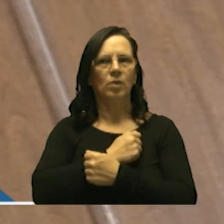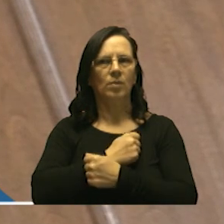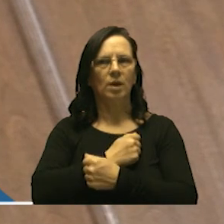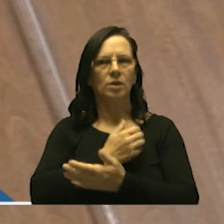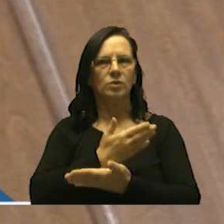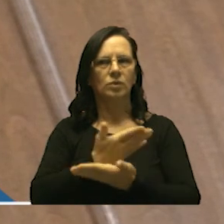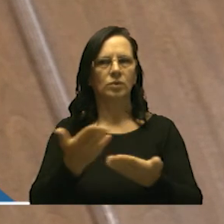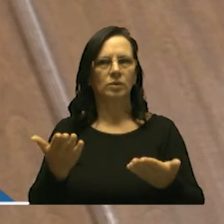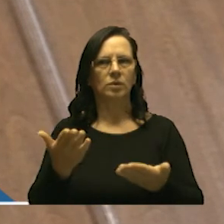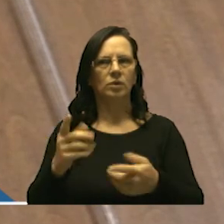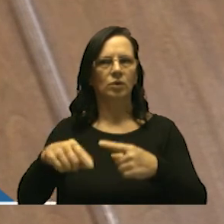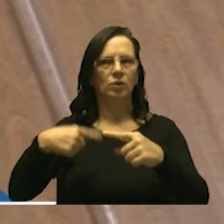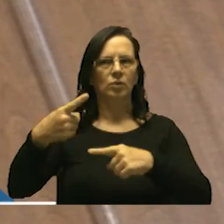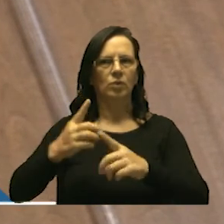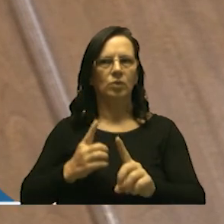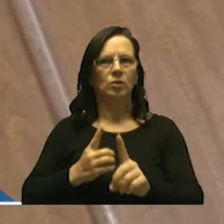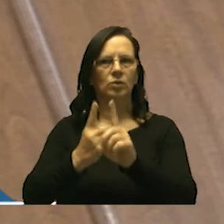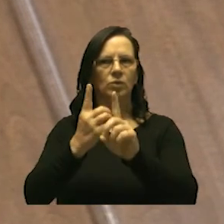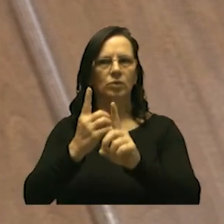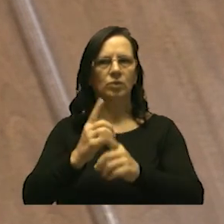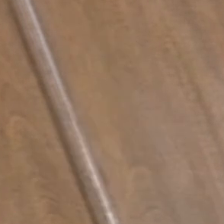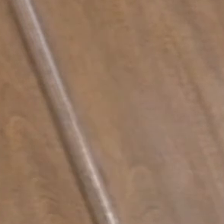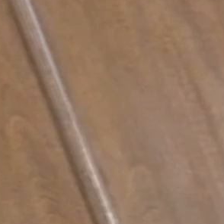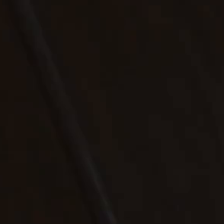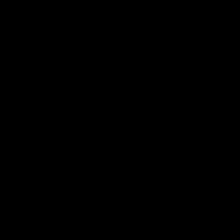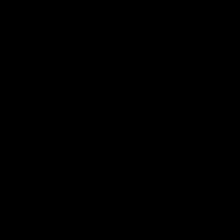todos e até o nosso próximo encontro.